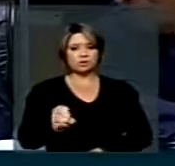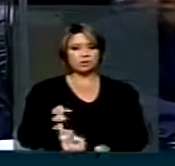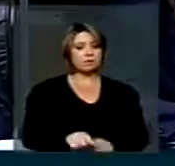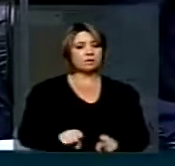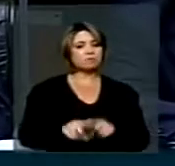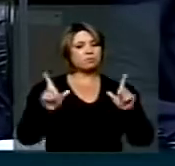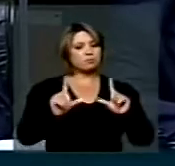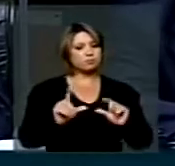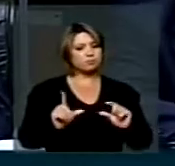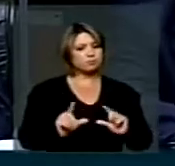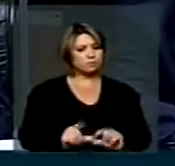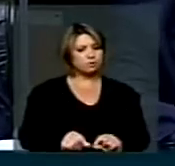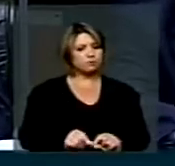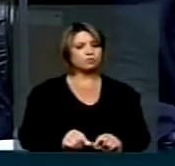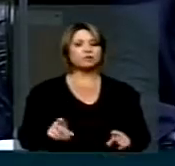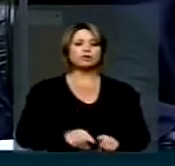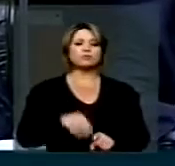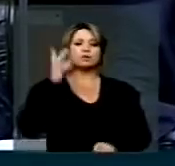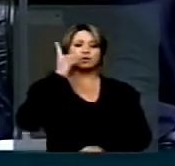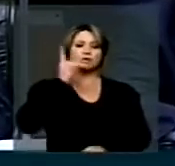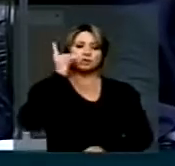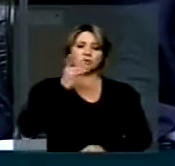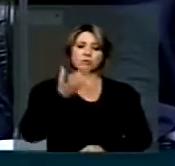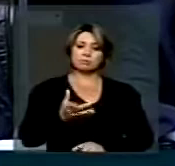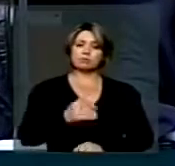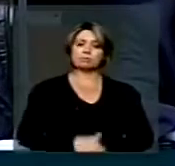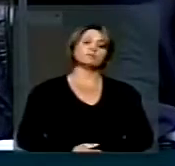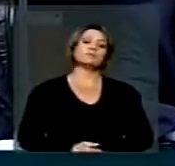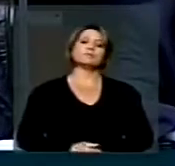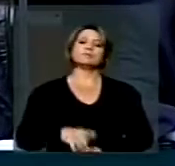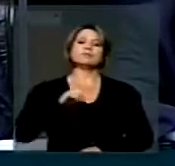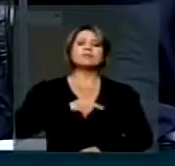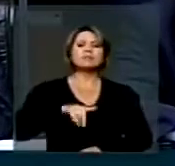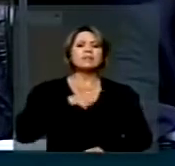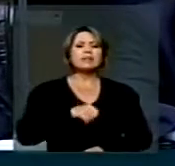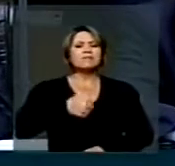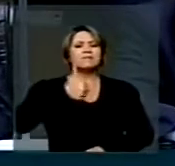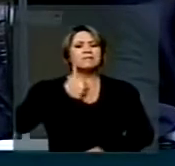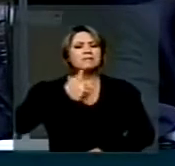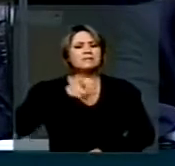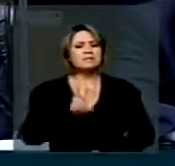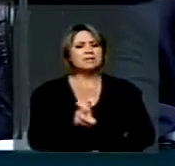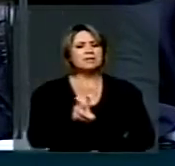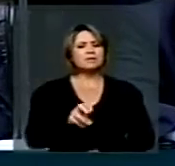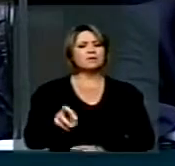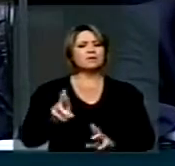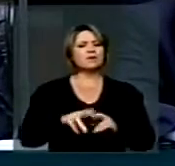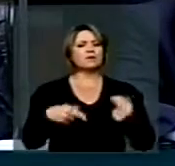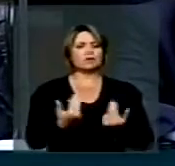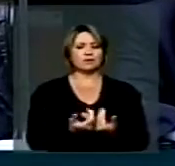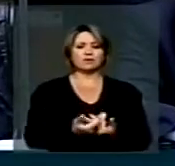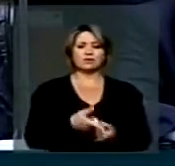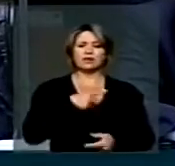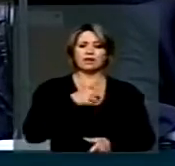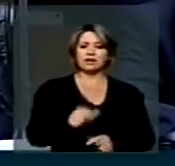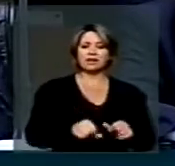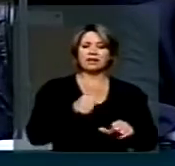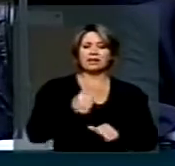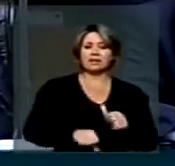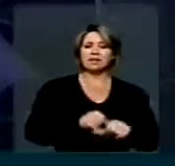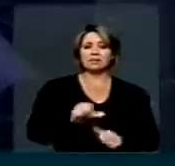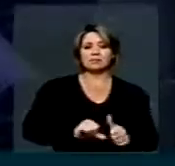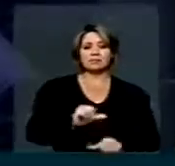caiu em uma sessão. Nós sessões, nós tivemos 121 alterações. Presidente, eu